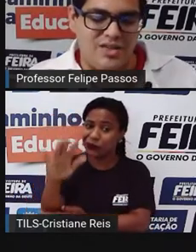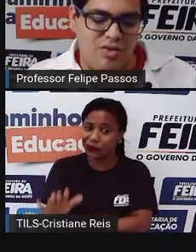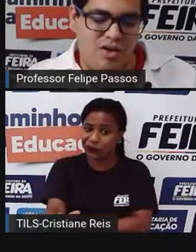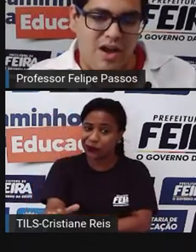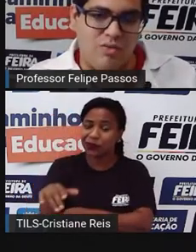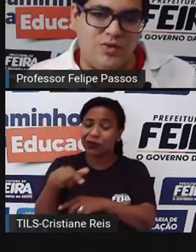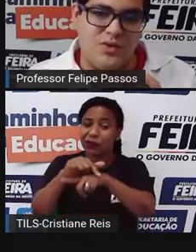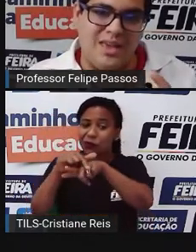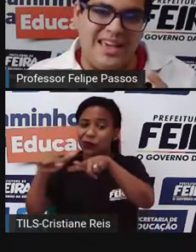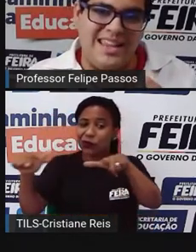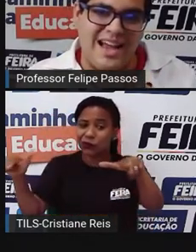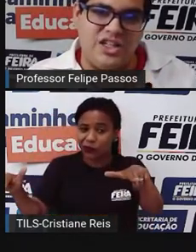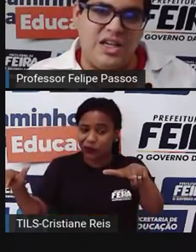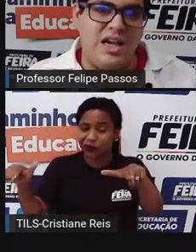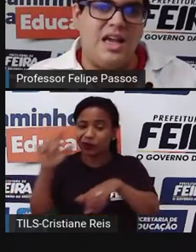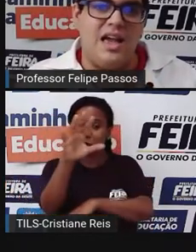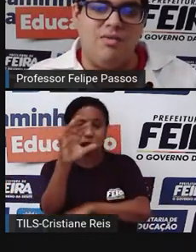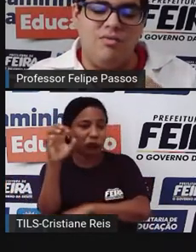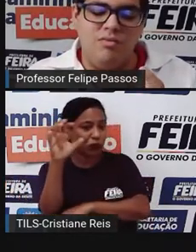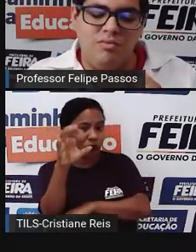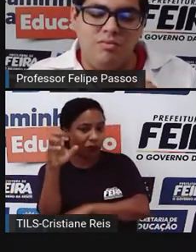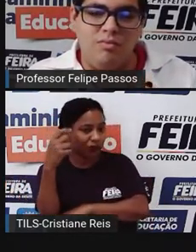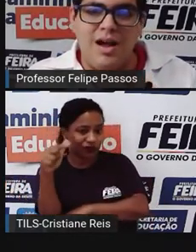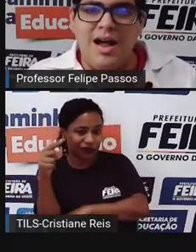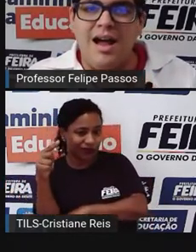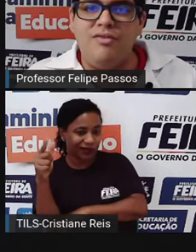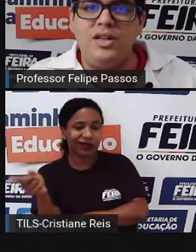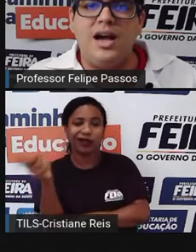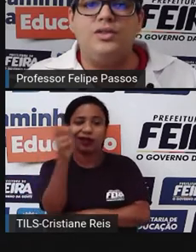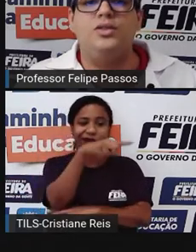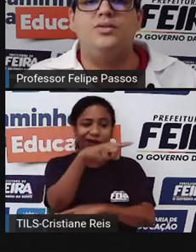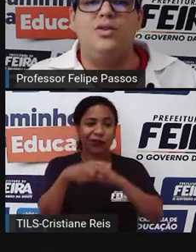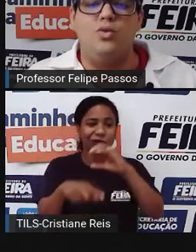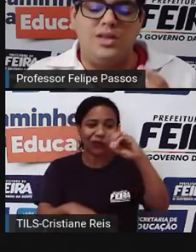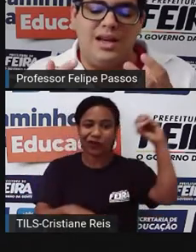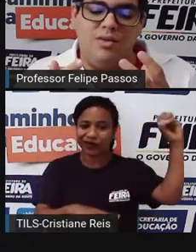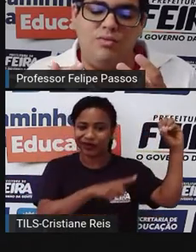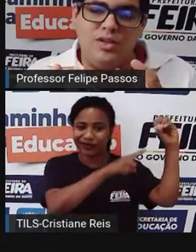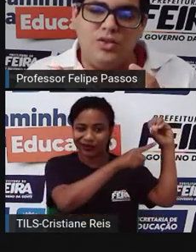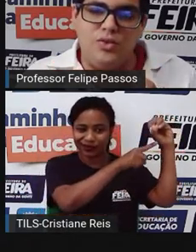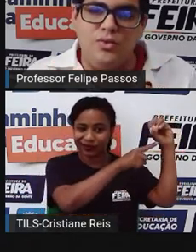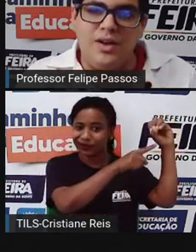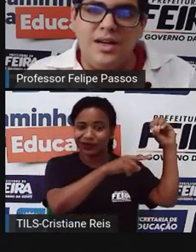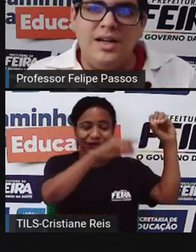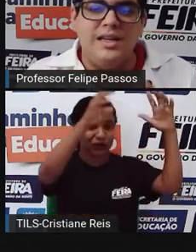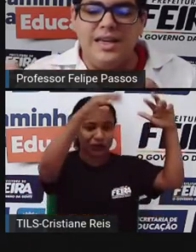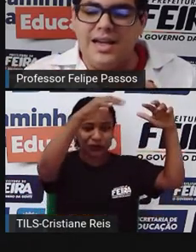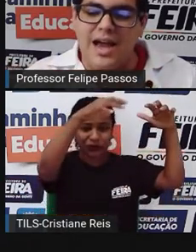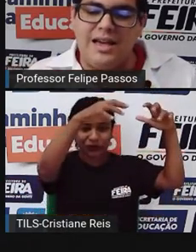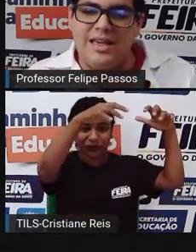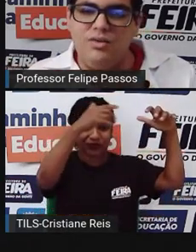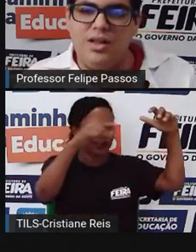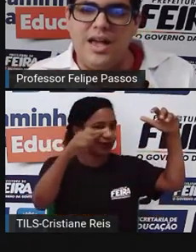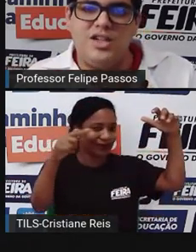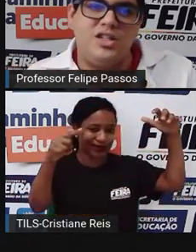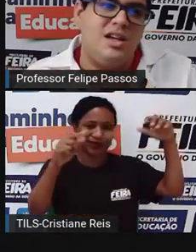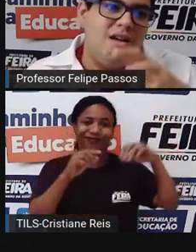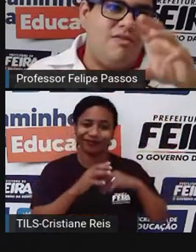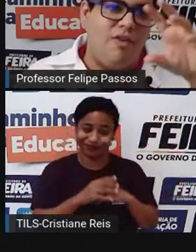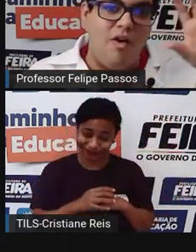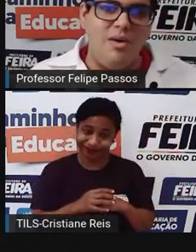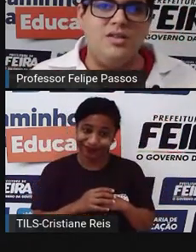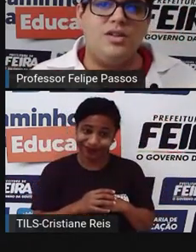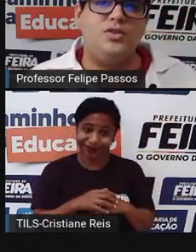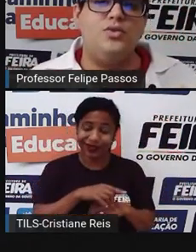processo, é como se fosse uma engrenagem. É uma árvore ajudando a outra. É uma chuva que cai aqui no Leste,